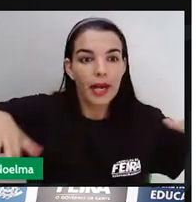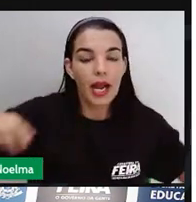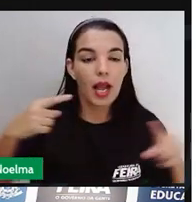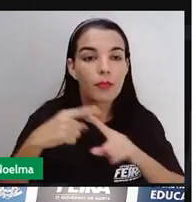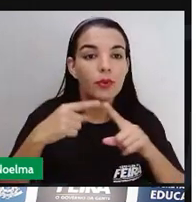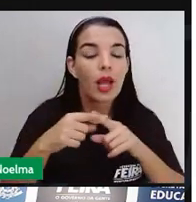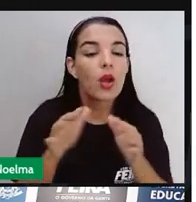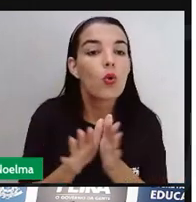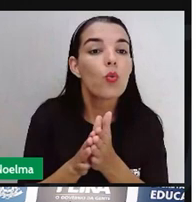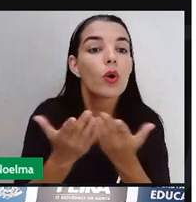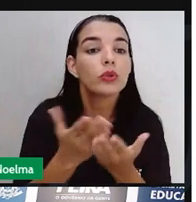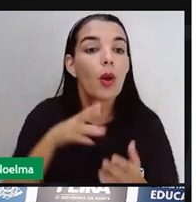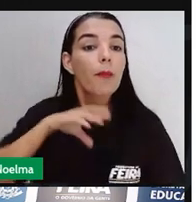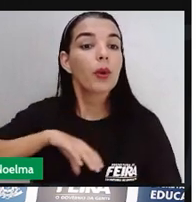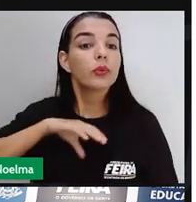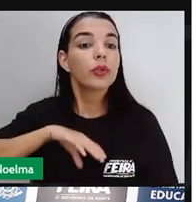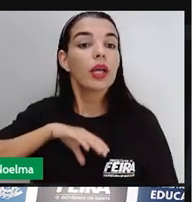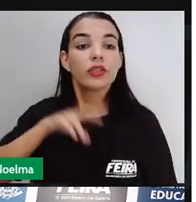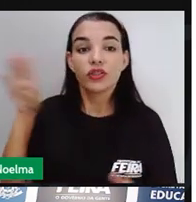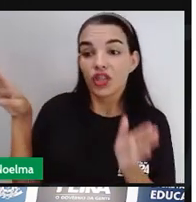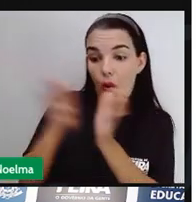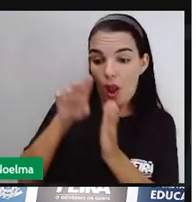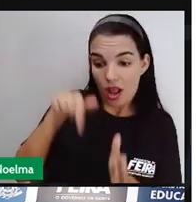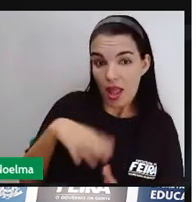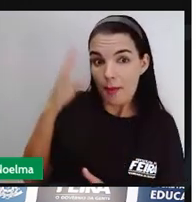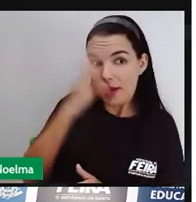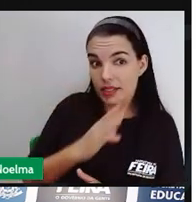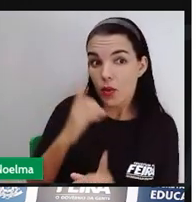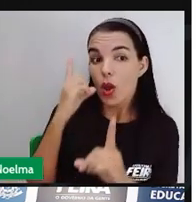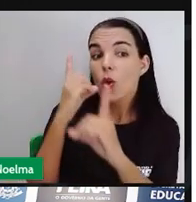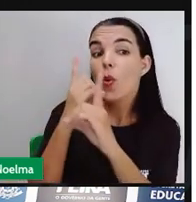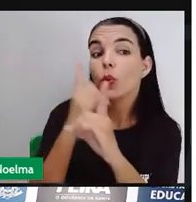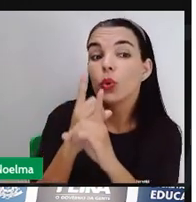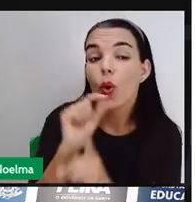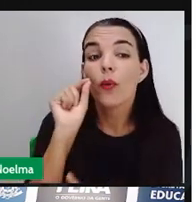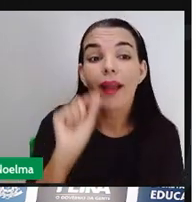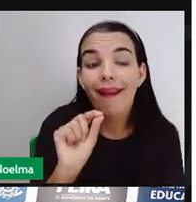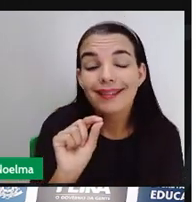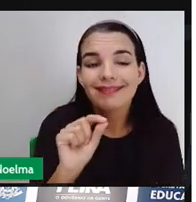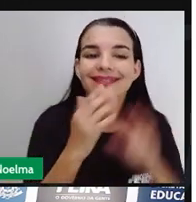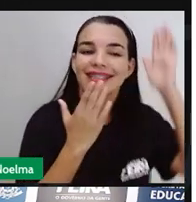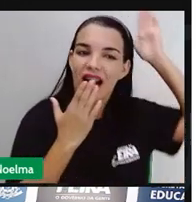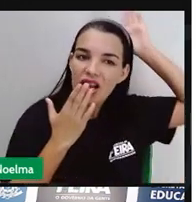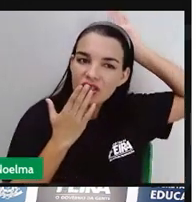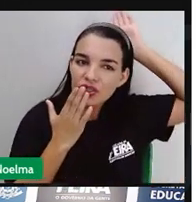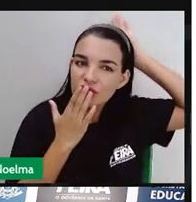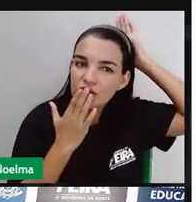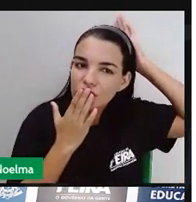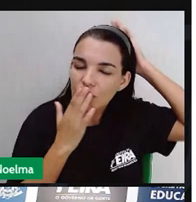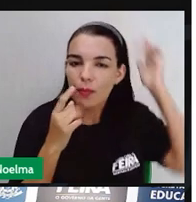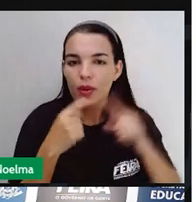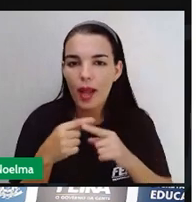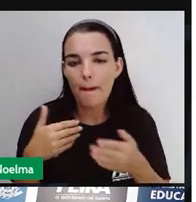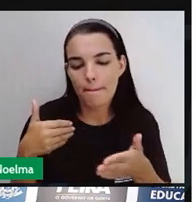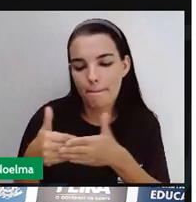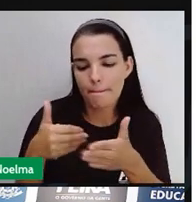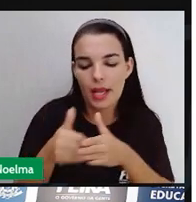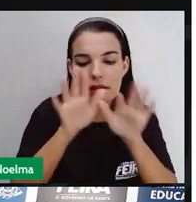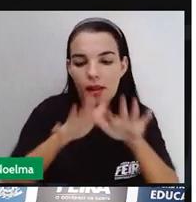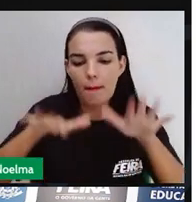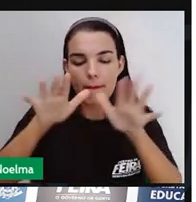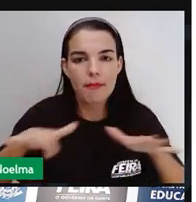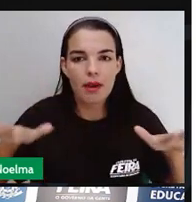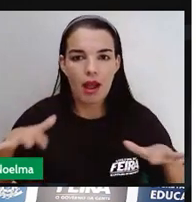ao Brasil, eles rapidamente encontraram os indígenas, né? índios, porque estavam ali no litoral. Não se